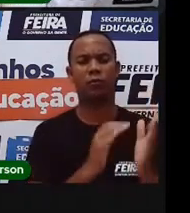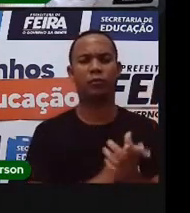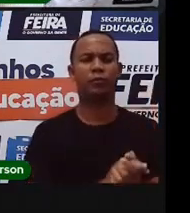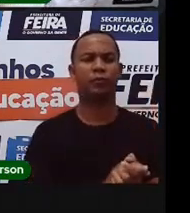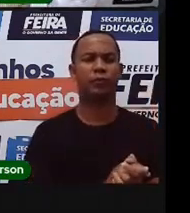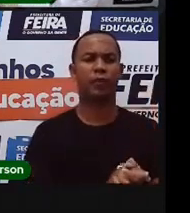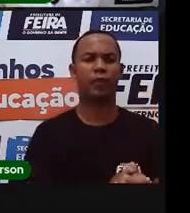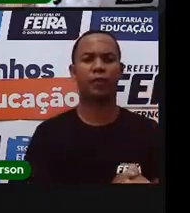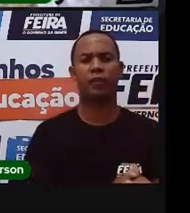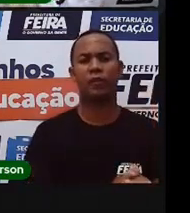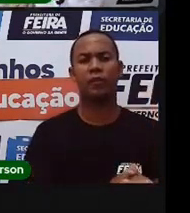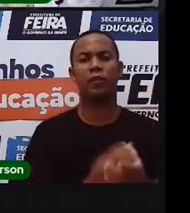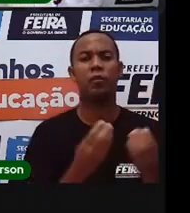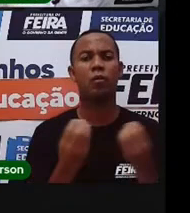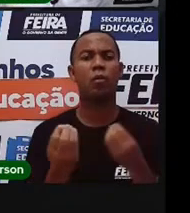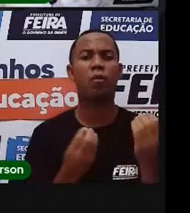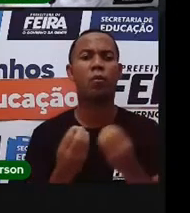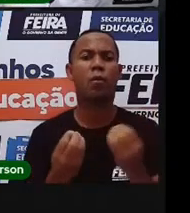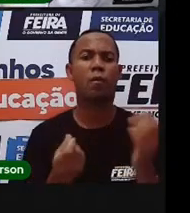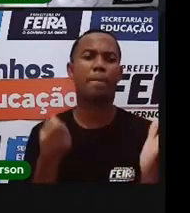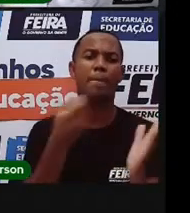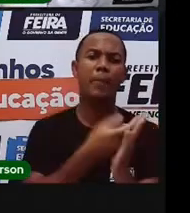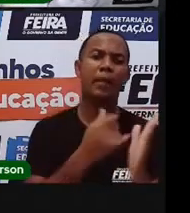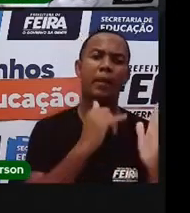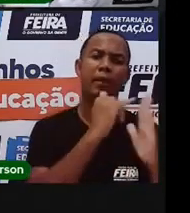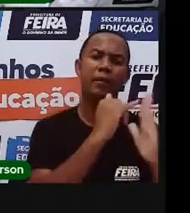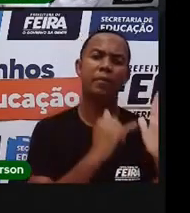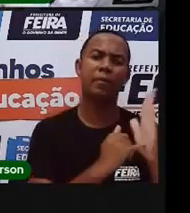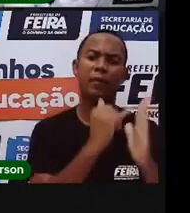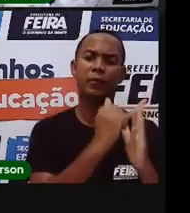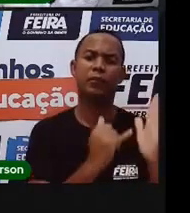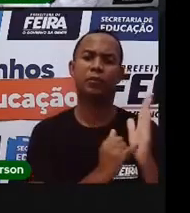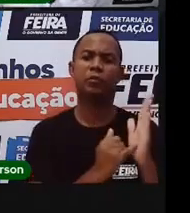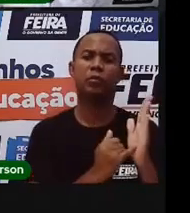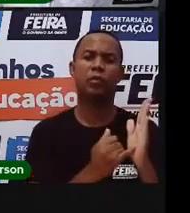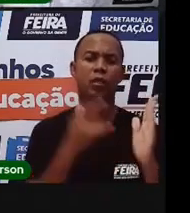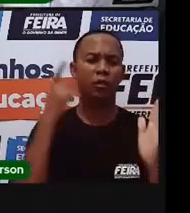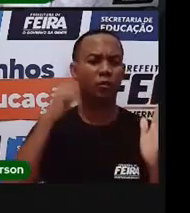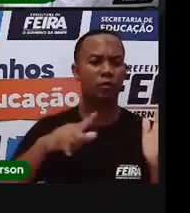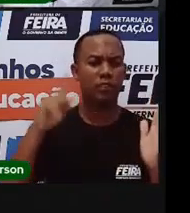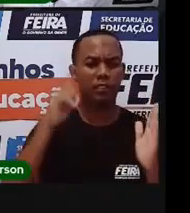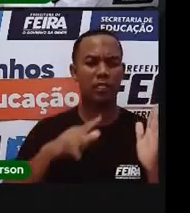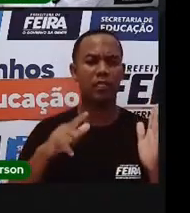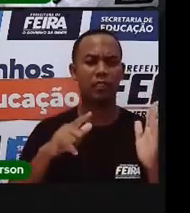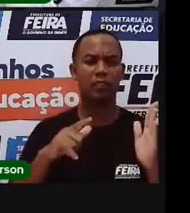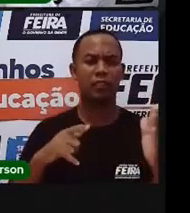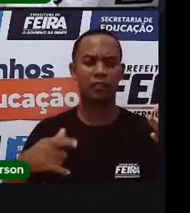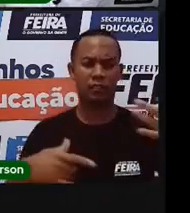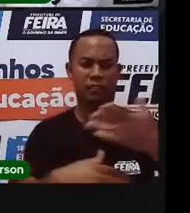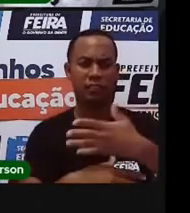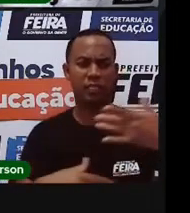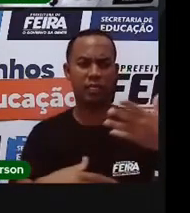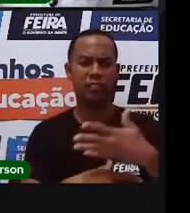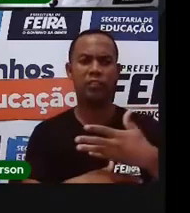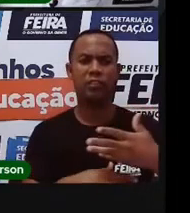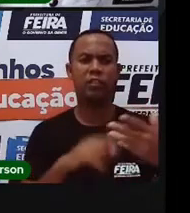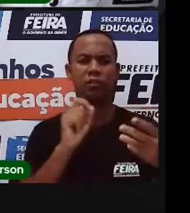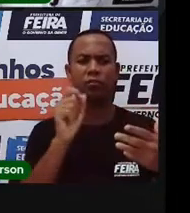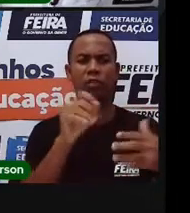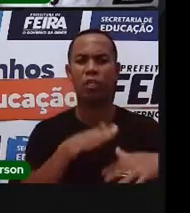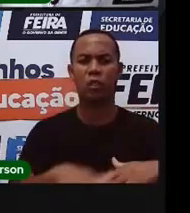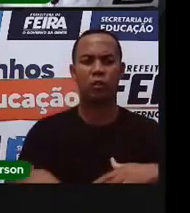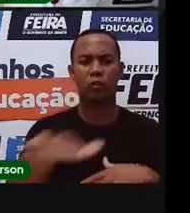esse IPTU, o prefeito consegue manter, né, a nossa cidade conservada e fazendo a manutenção dos